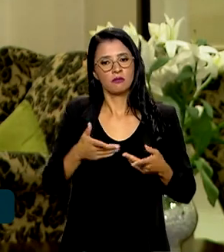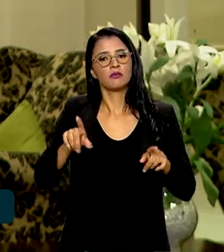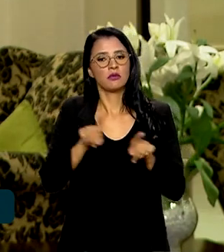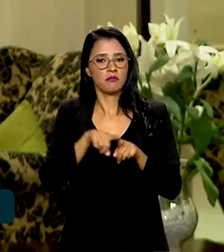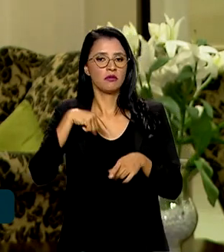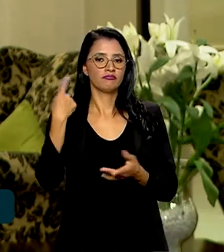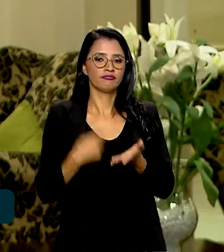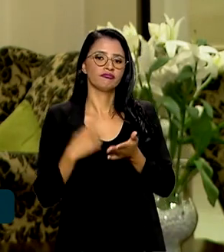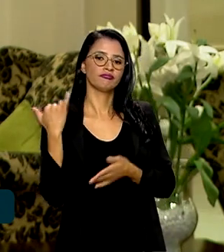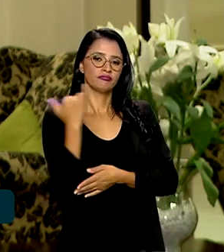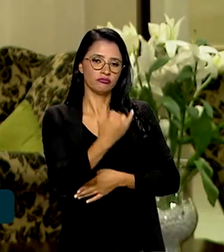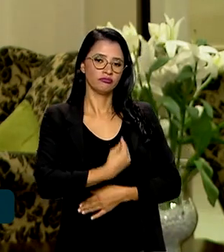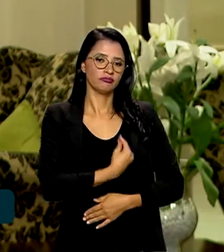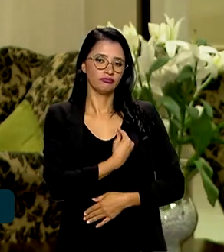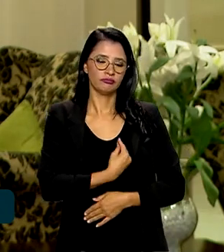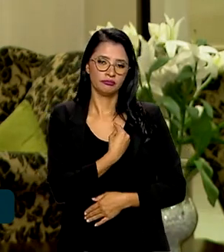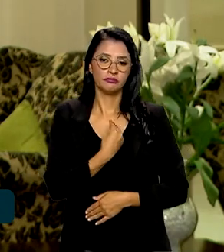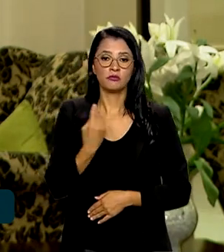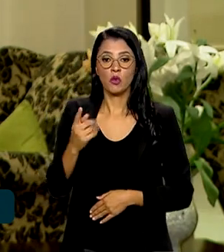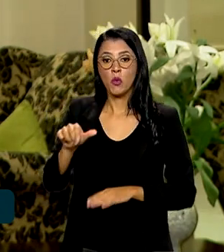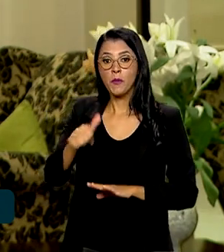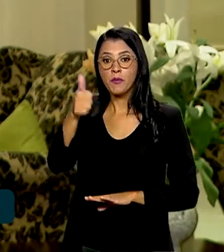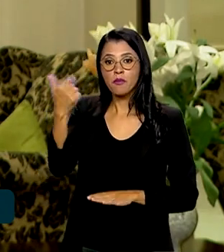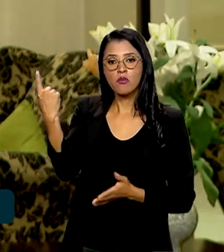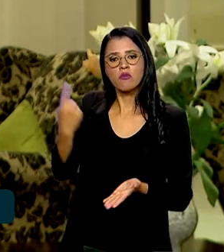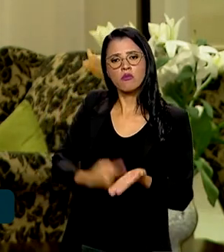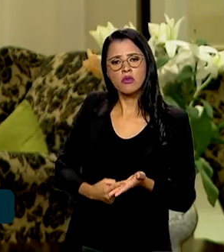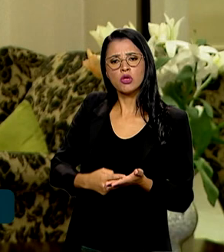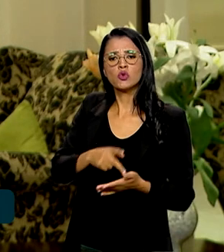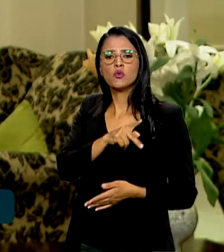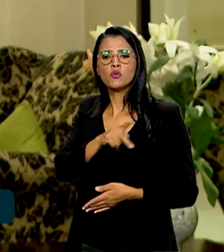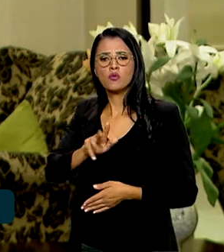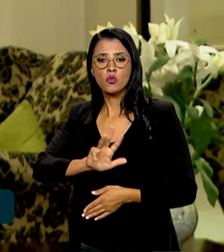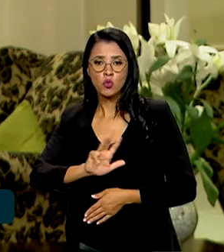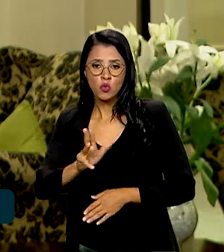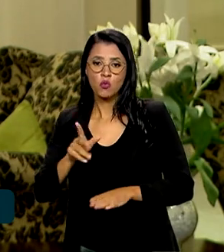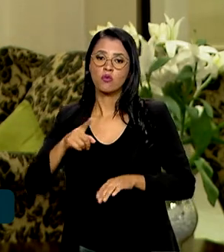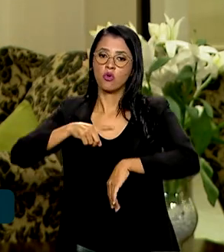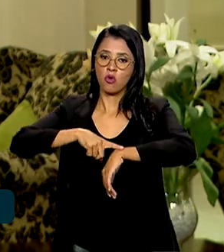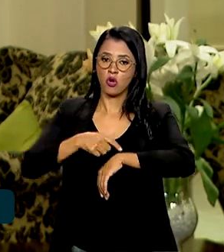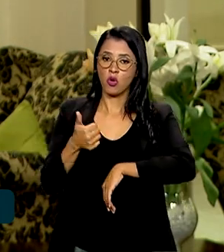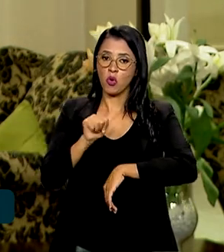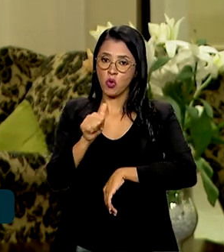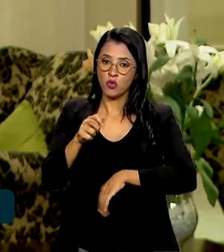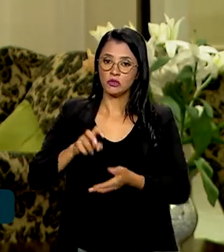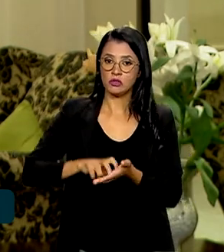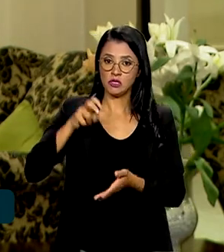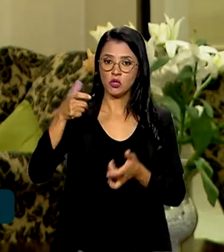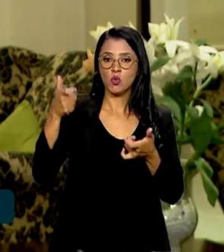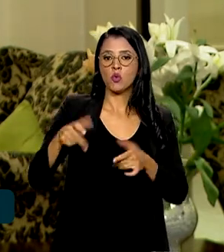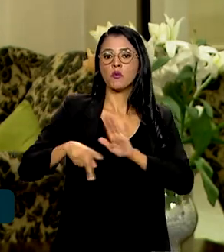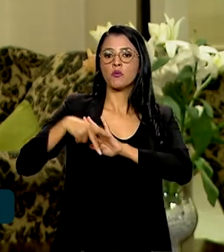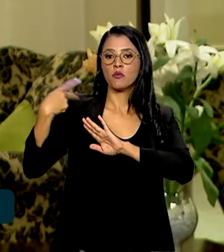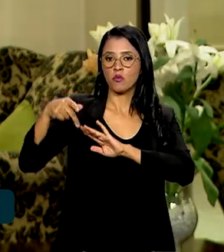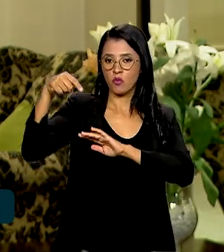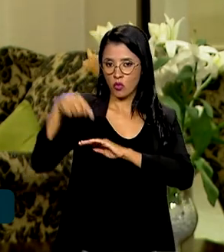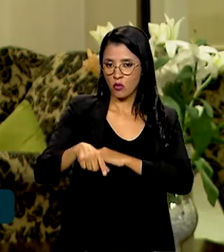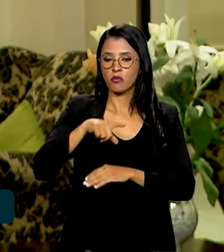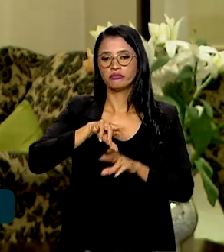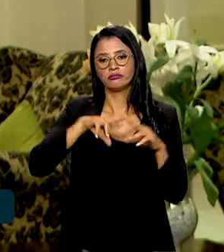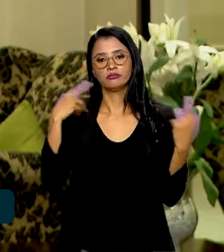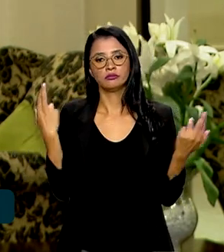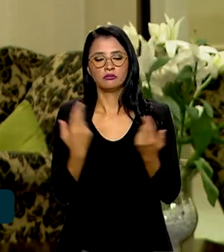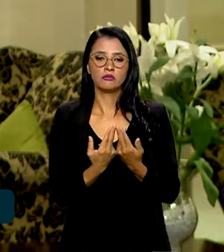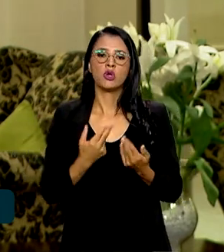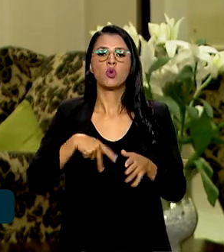confirmaram presença. O primeiro compromisso de Lula, às 11 horas da manhã, no horário local, é uma reunião com